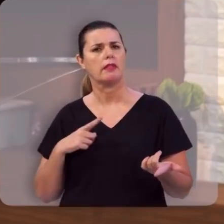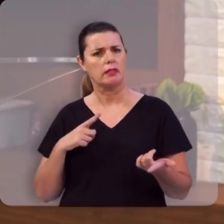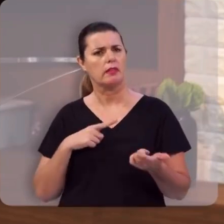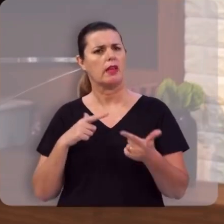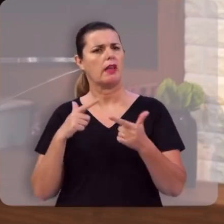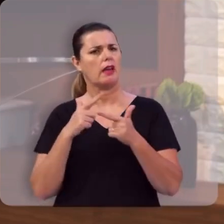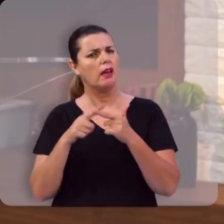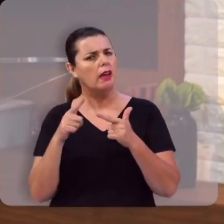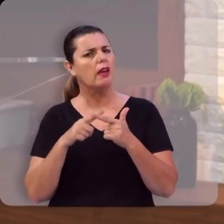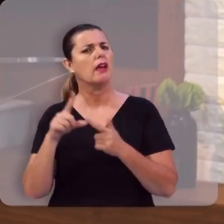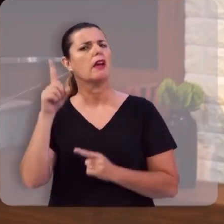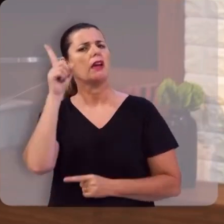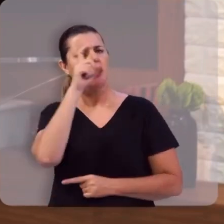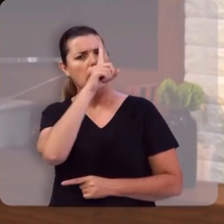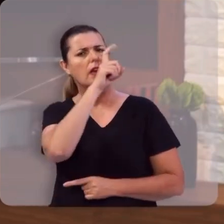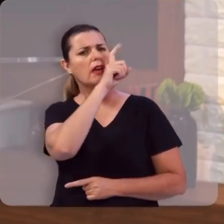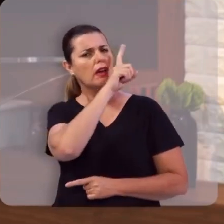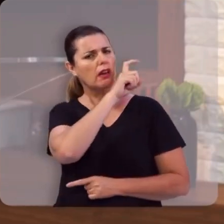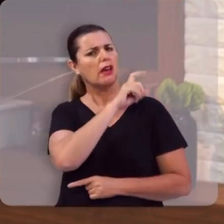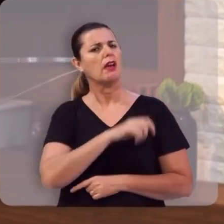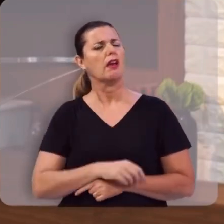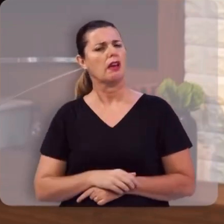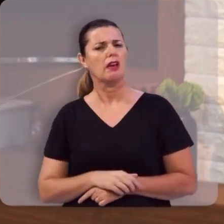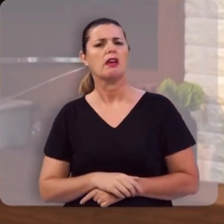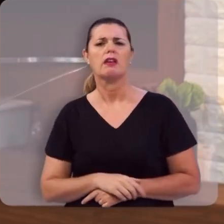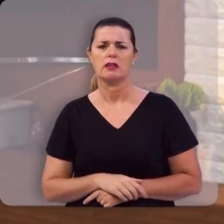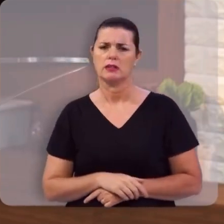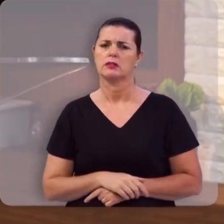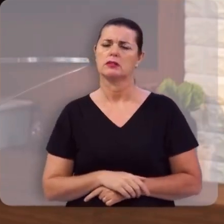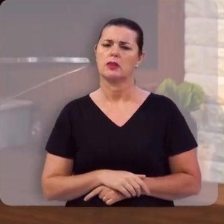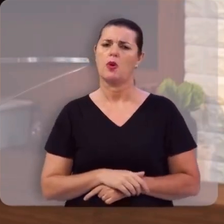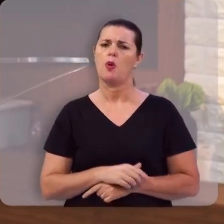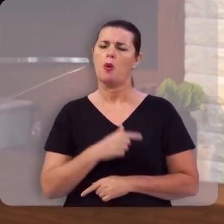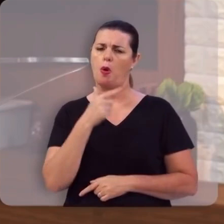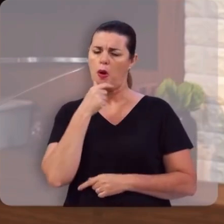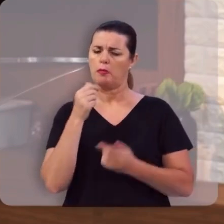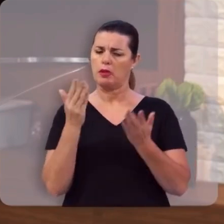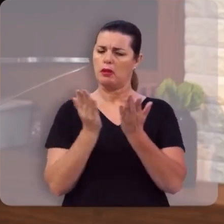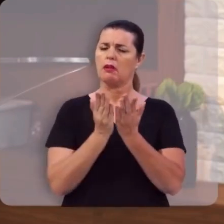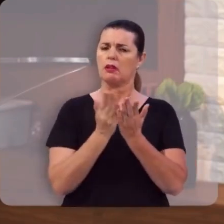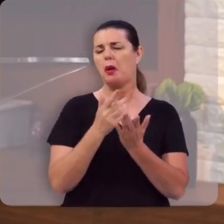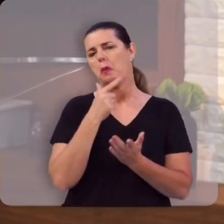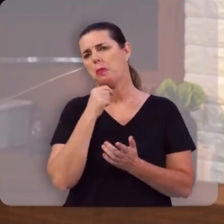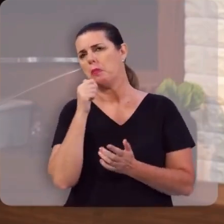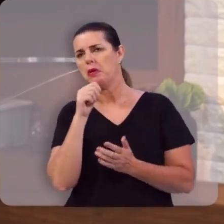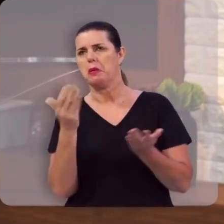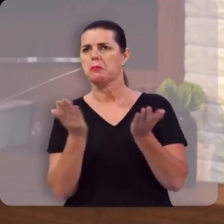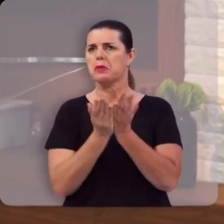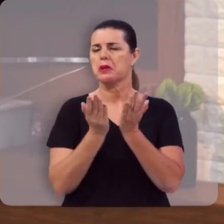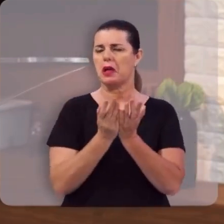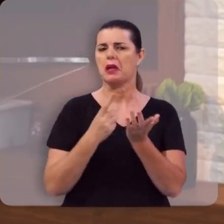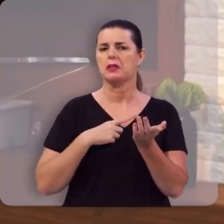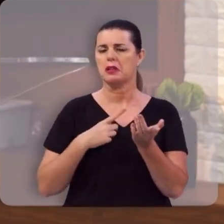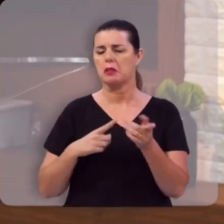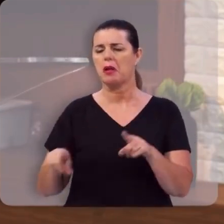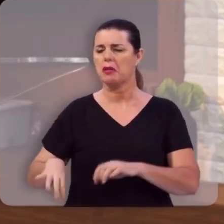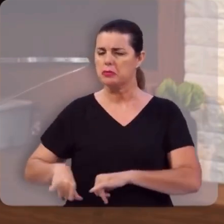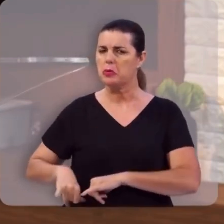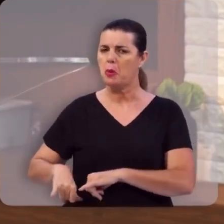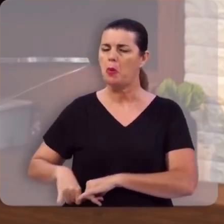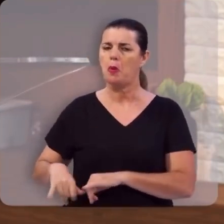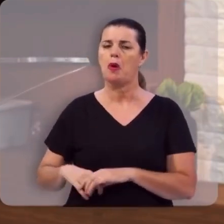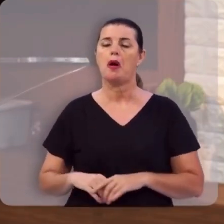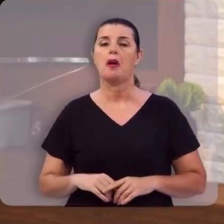em terrenos cheios de espinhos também, ele caminha por desertos tórridos também,